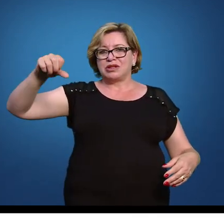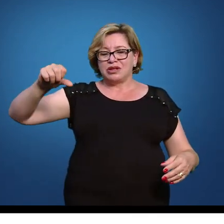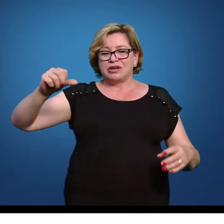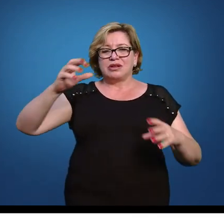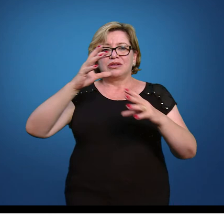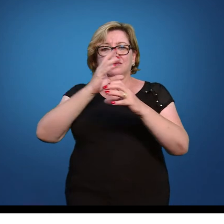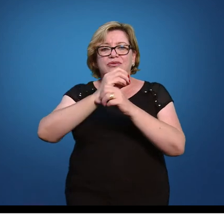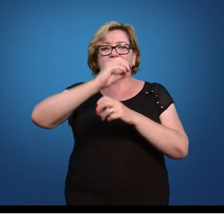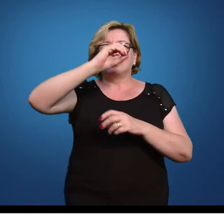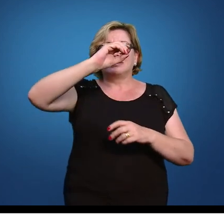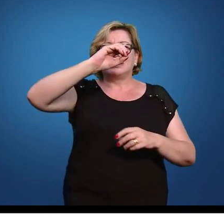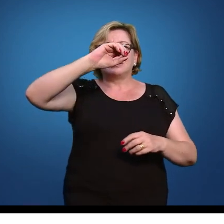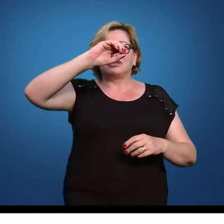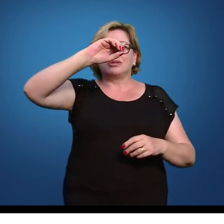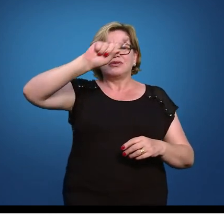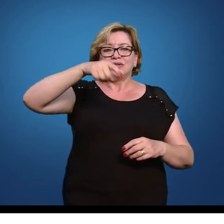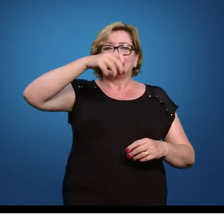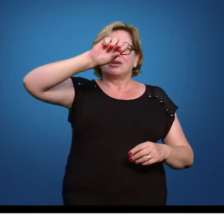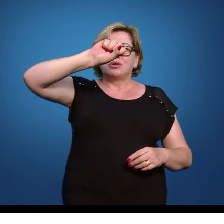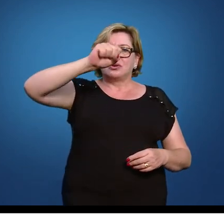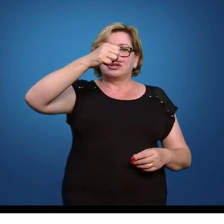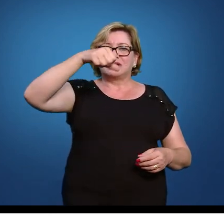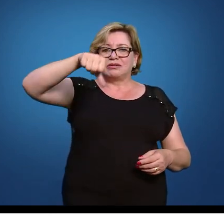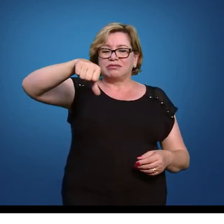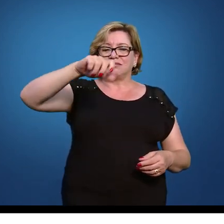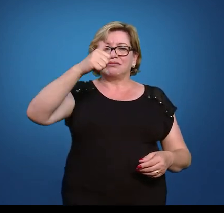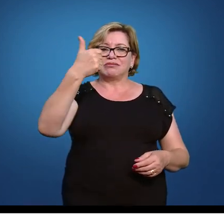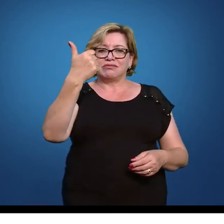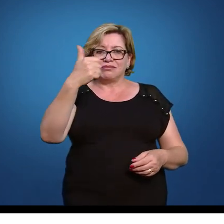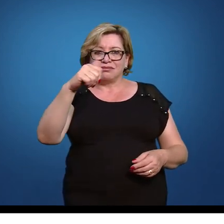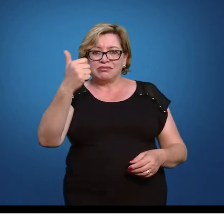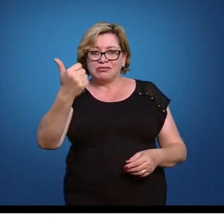vai dar 0,8911